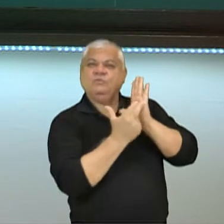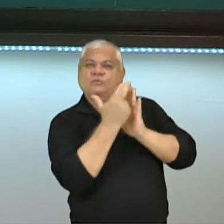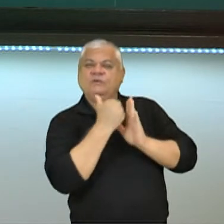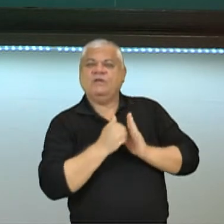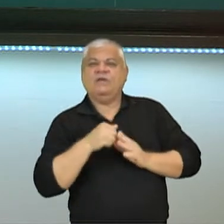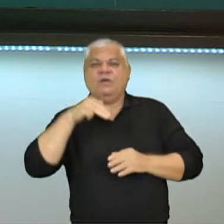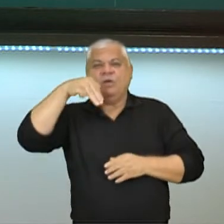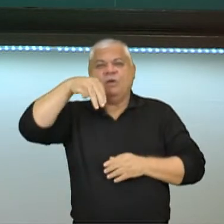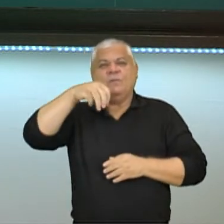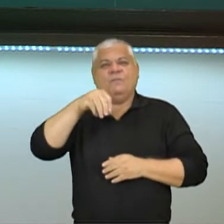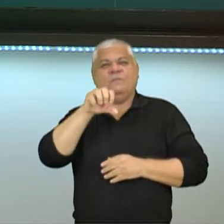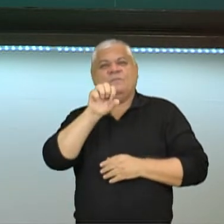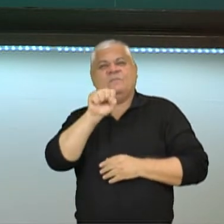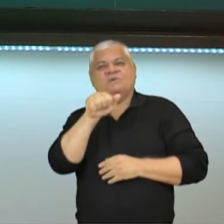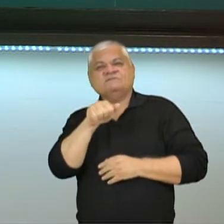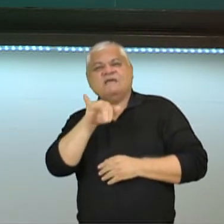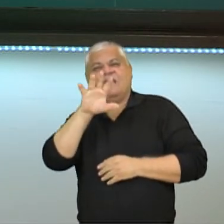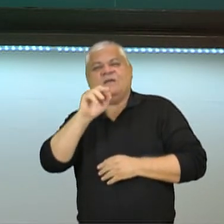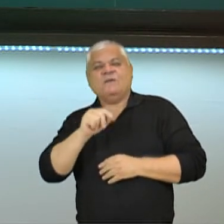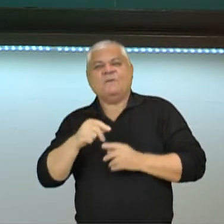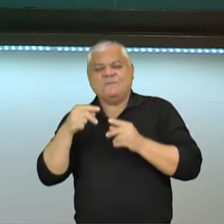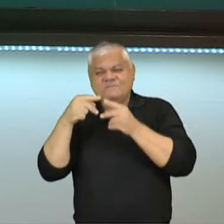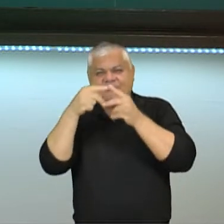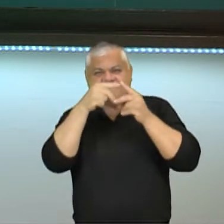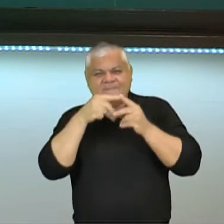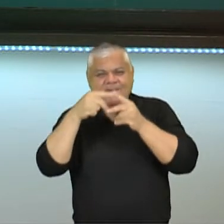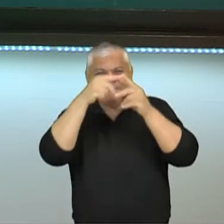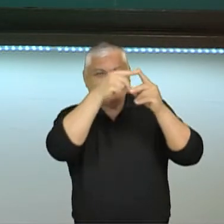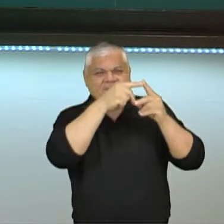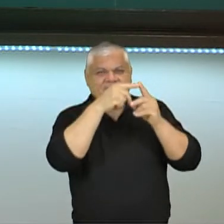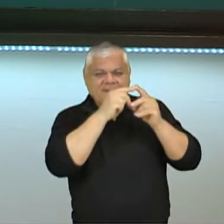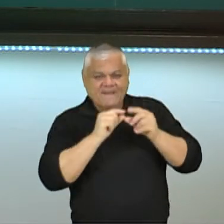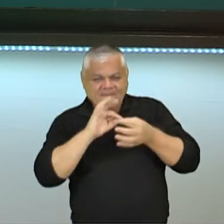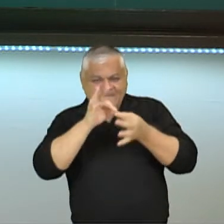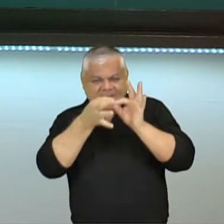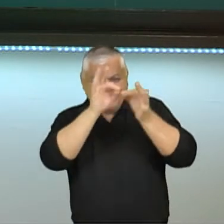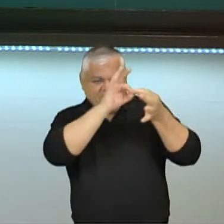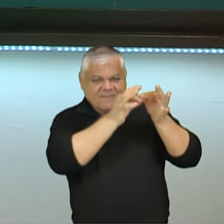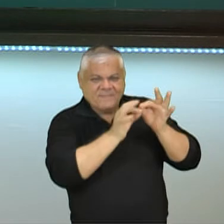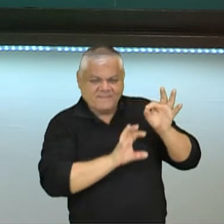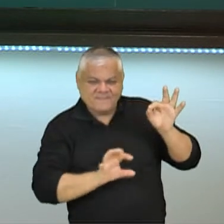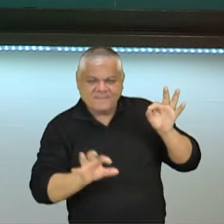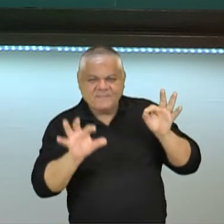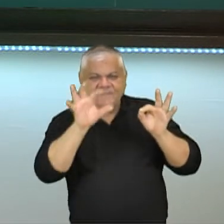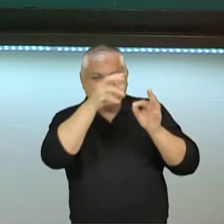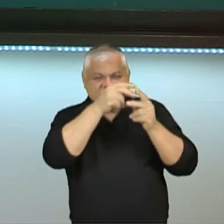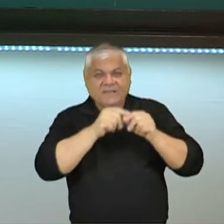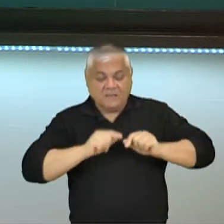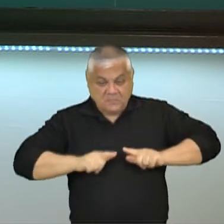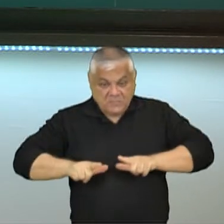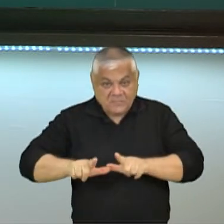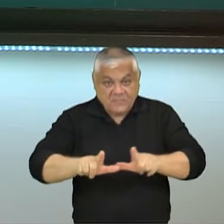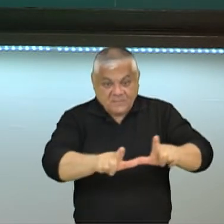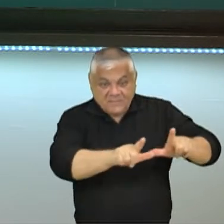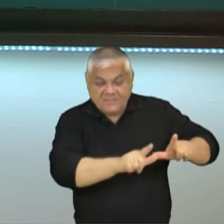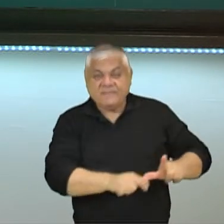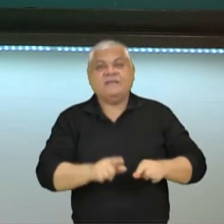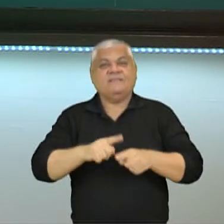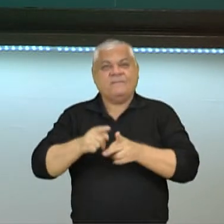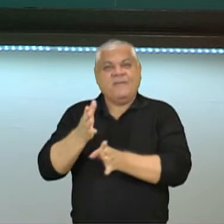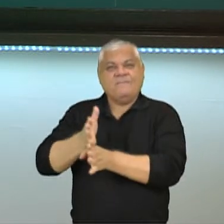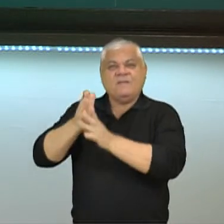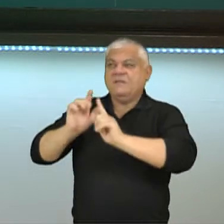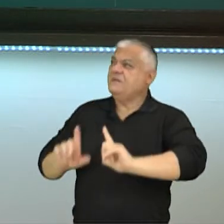Os mosaicos eram exatamente aquelas pequenas pedras tecelas que elas formavam grandes desenhos. Eram utilizados em várias partes dentro da casa, no chão e nas paredes, inclusive.